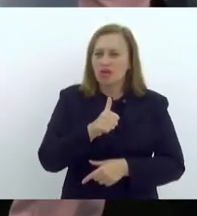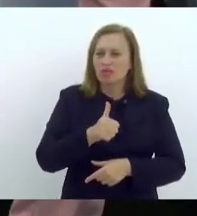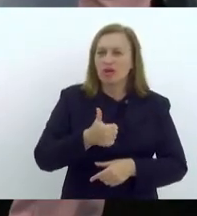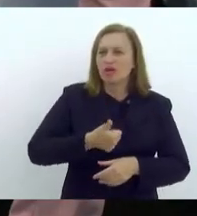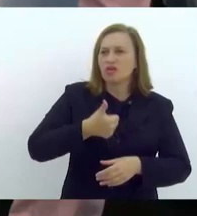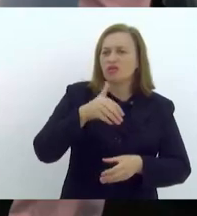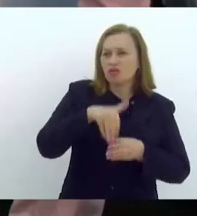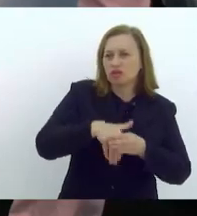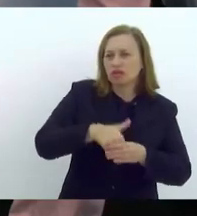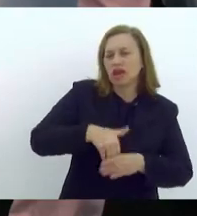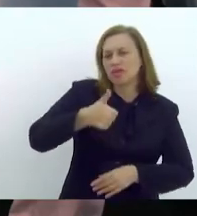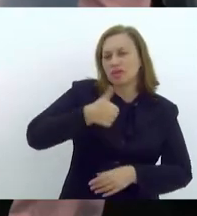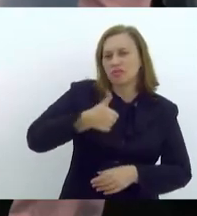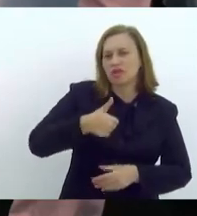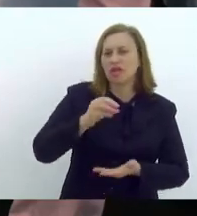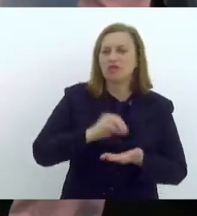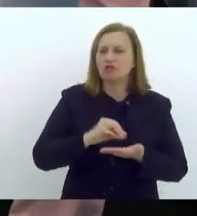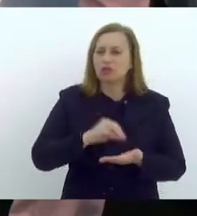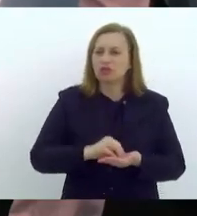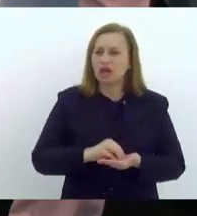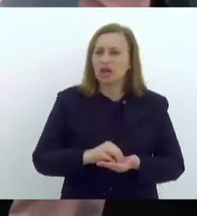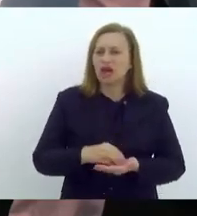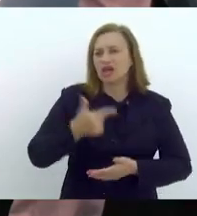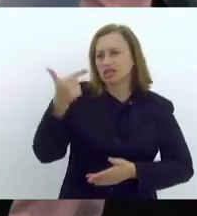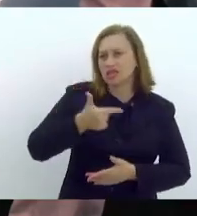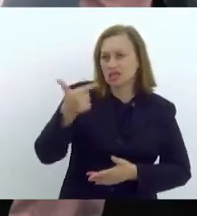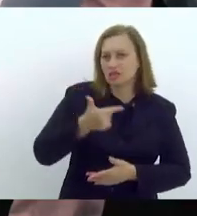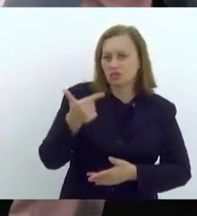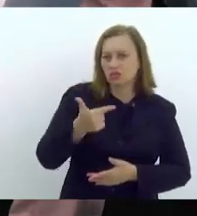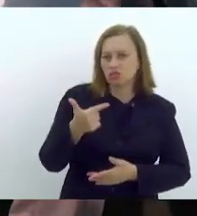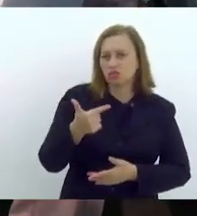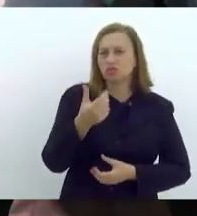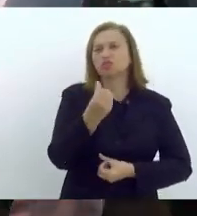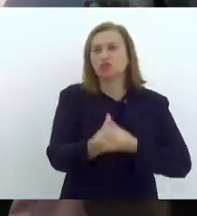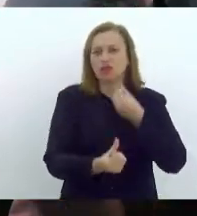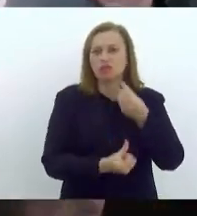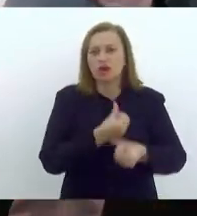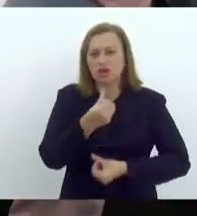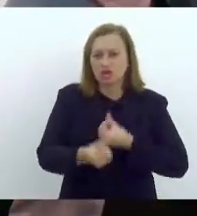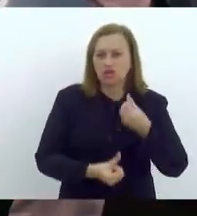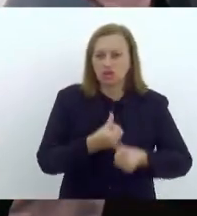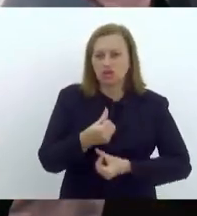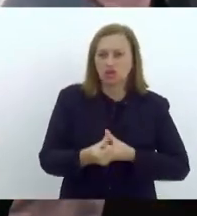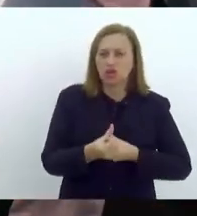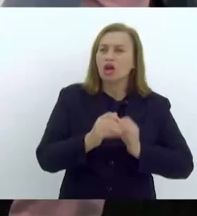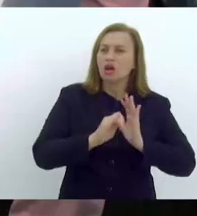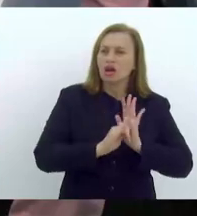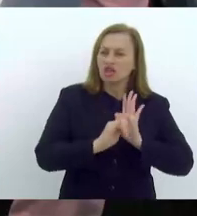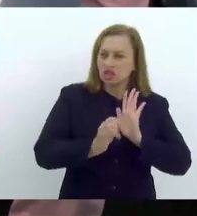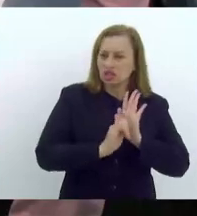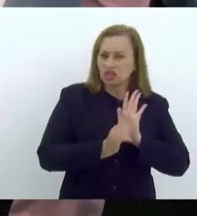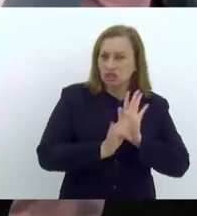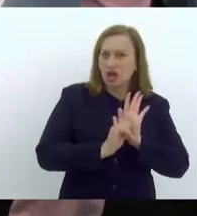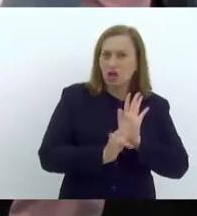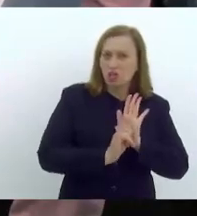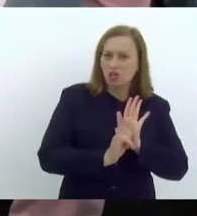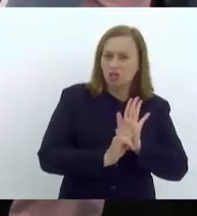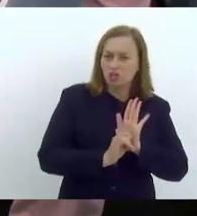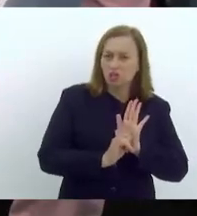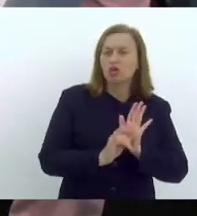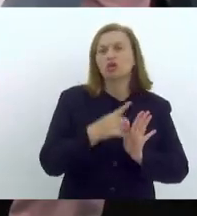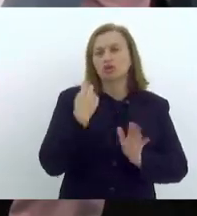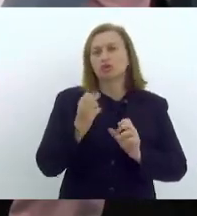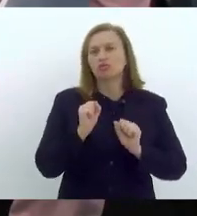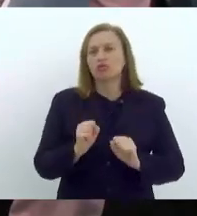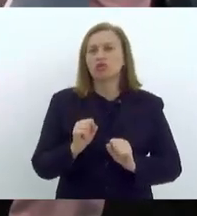e ficou agora nesse segundo semestre do edital, a publicação do edital para que a gente